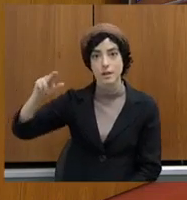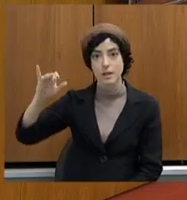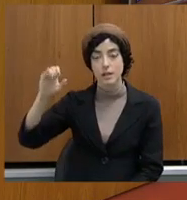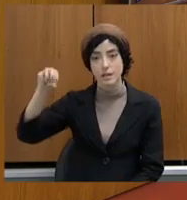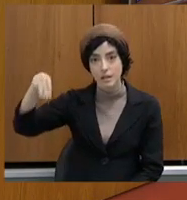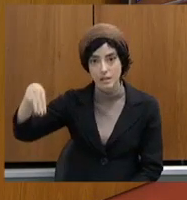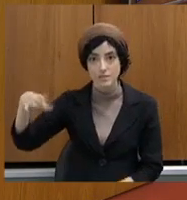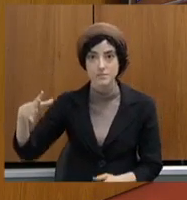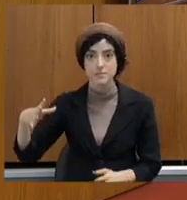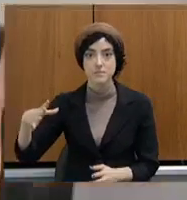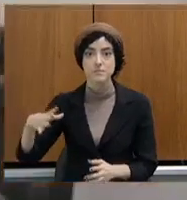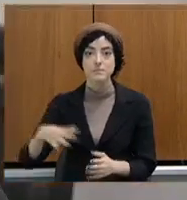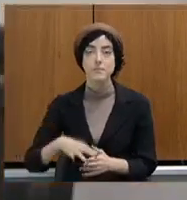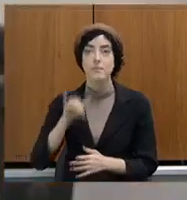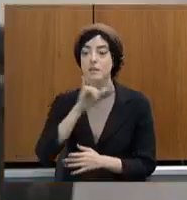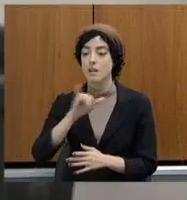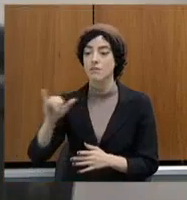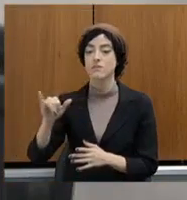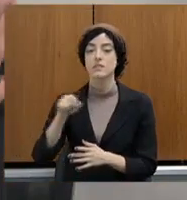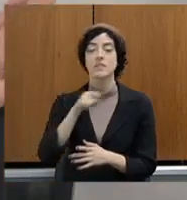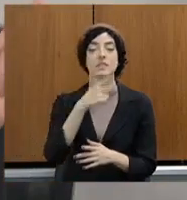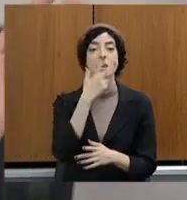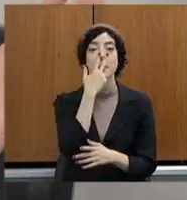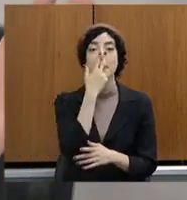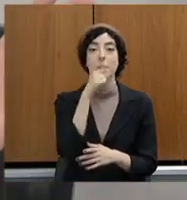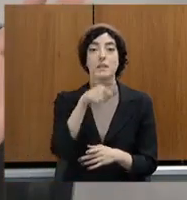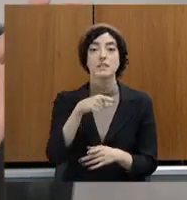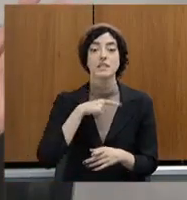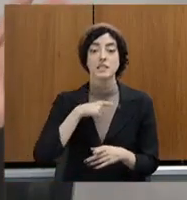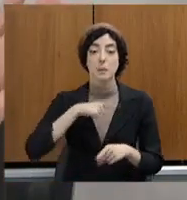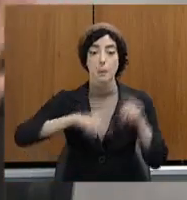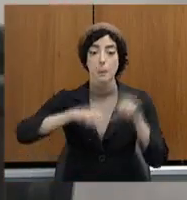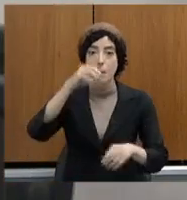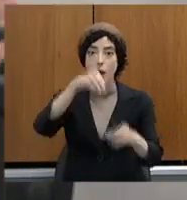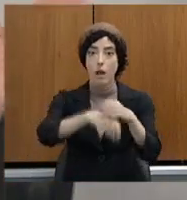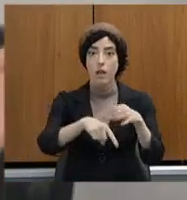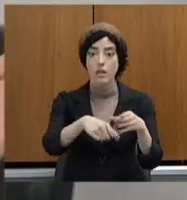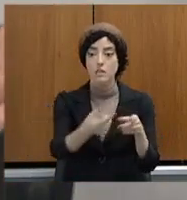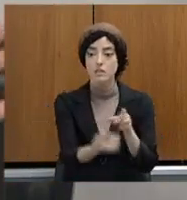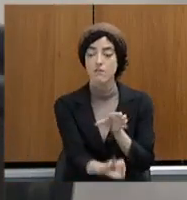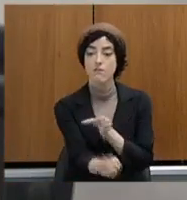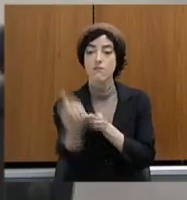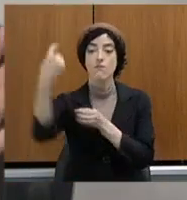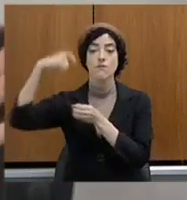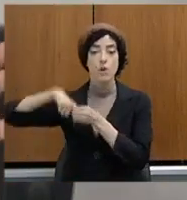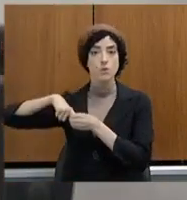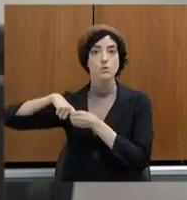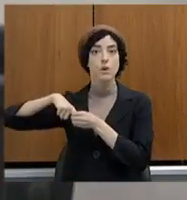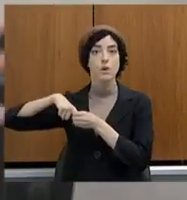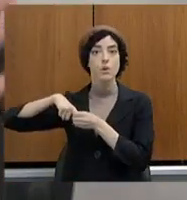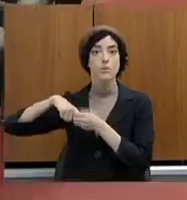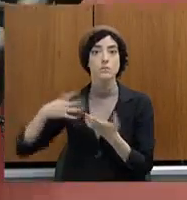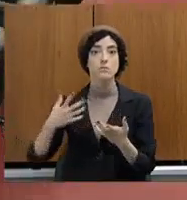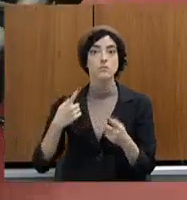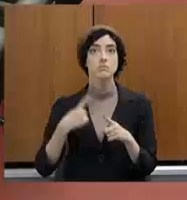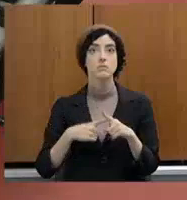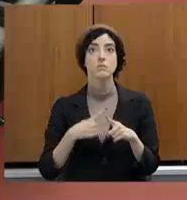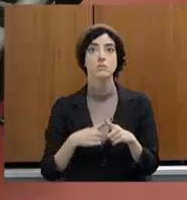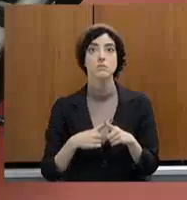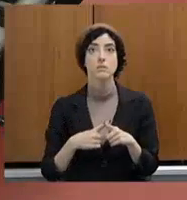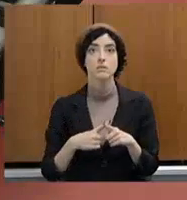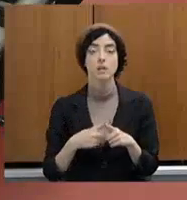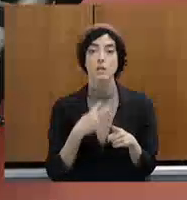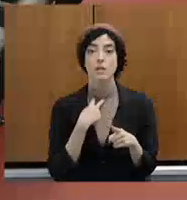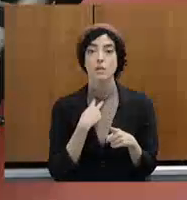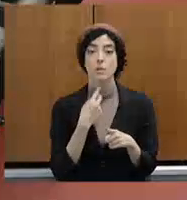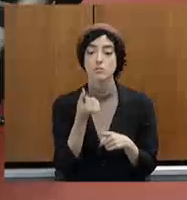Devolveu, que era para o Hospital da Polícia Civil. Não pode, os senhores delegados que estão aqui, não pode devolver um